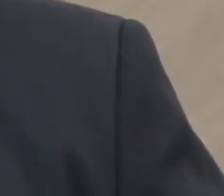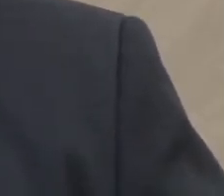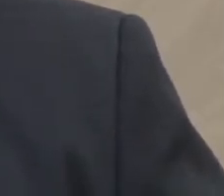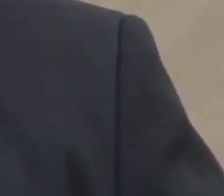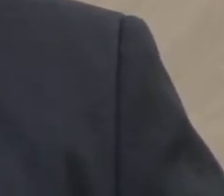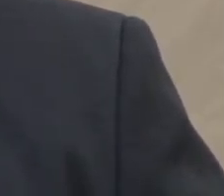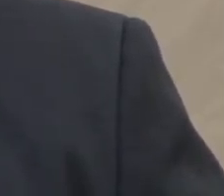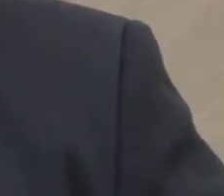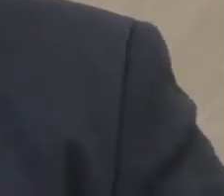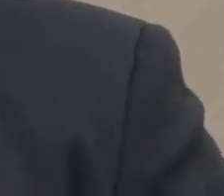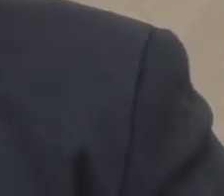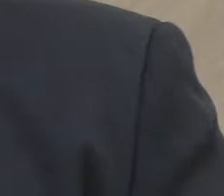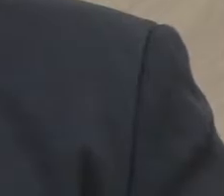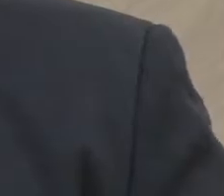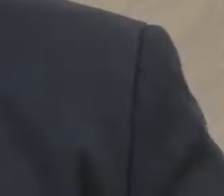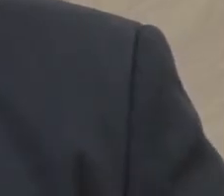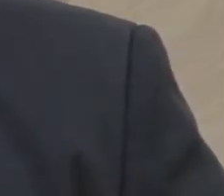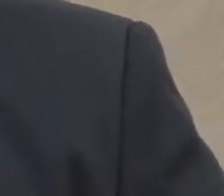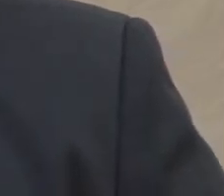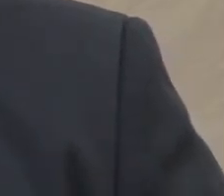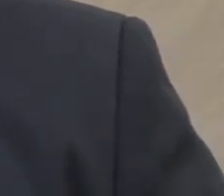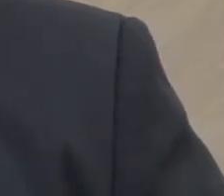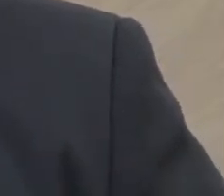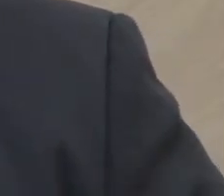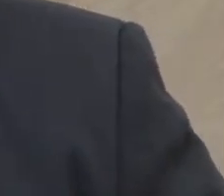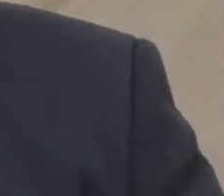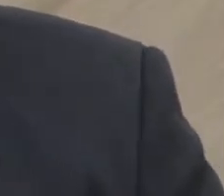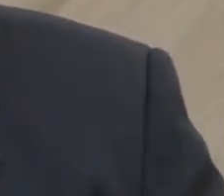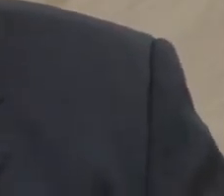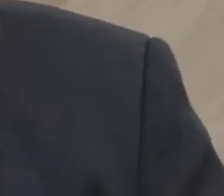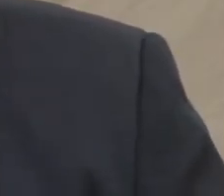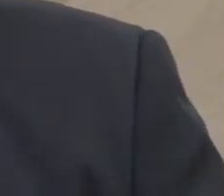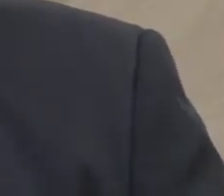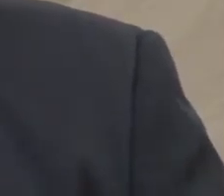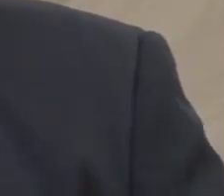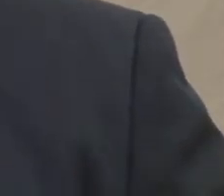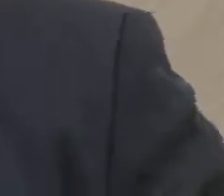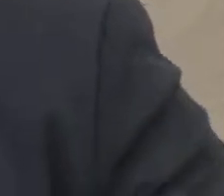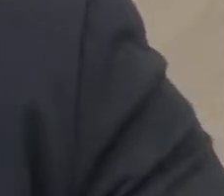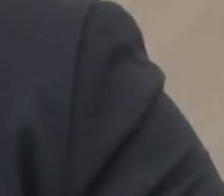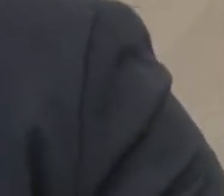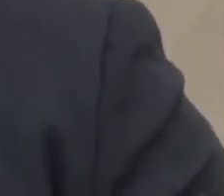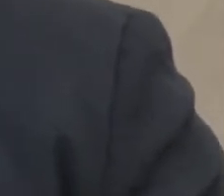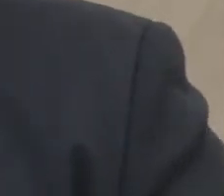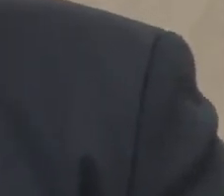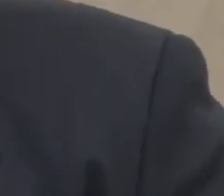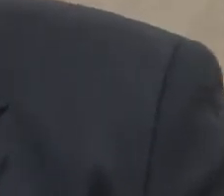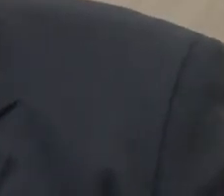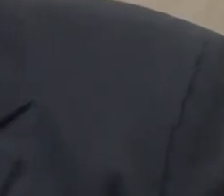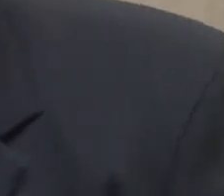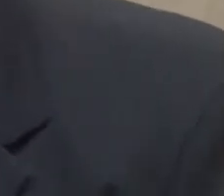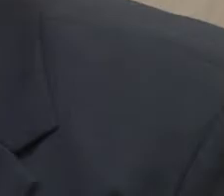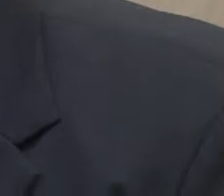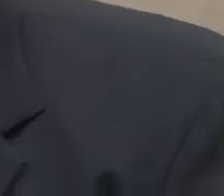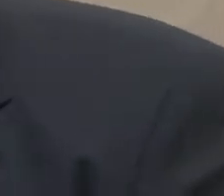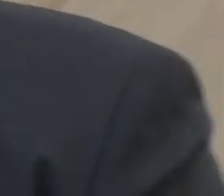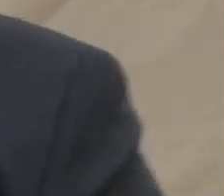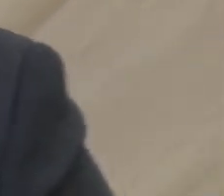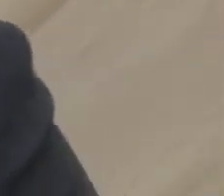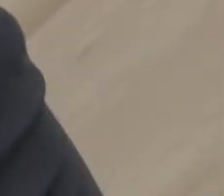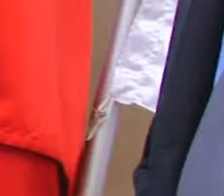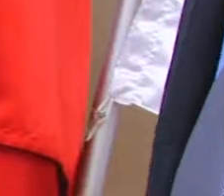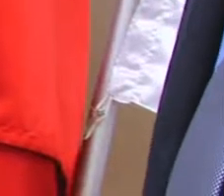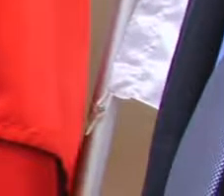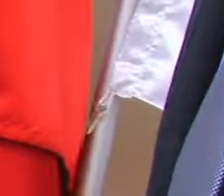precisamos proteger a nossa sociedade. Então, como se foi feito no Morro Estevam, então que se faça também no bairro Quarta Linha. Vereador,